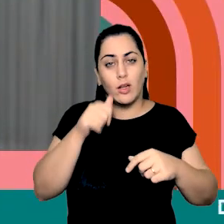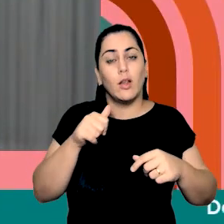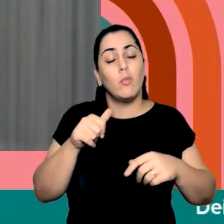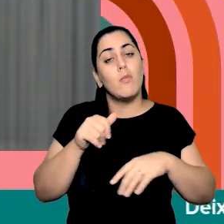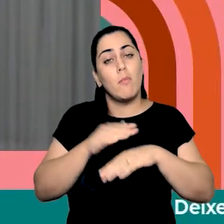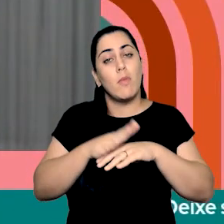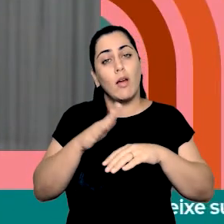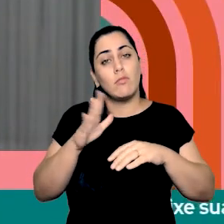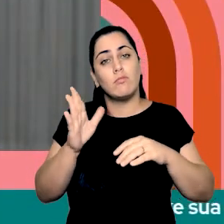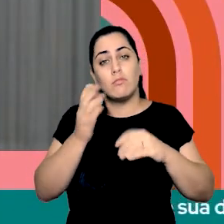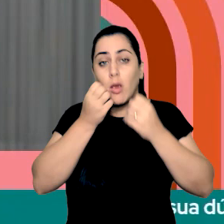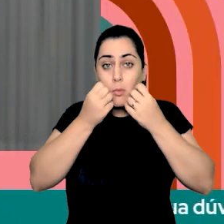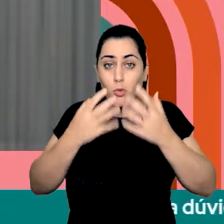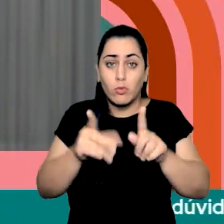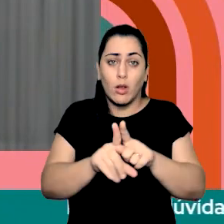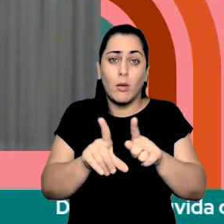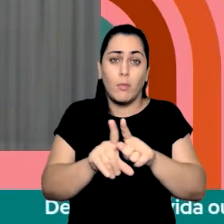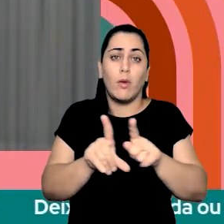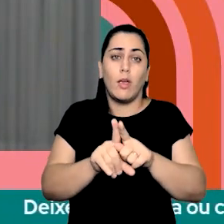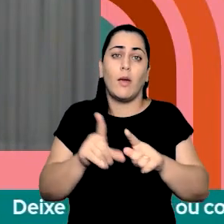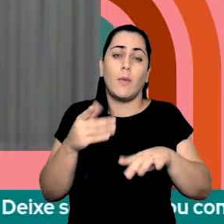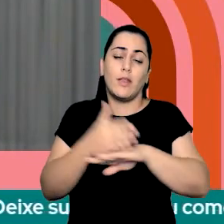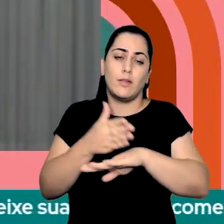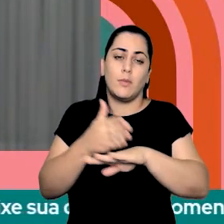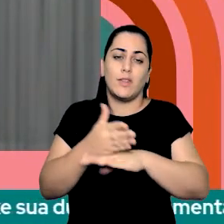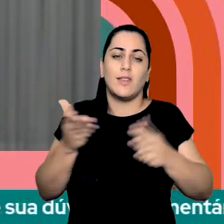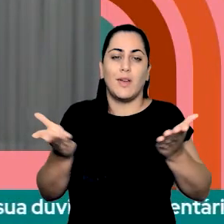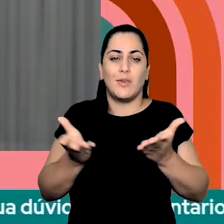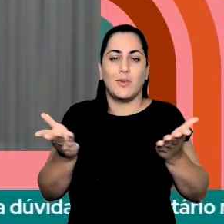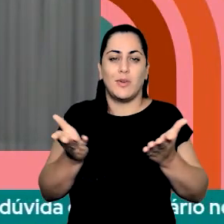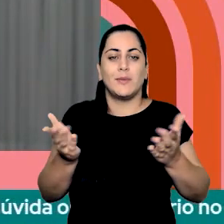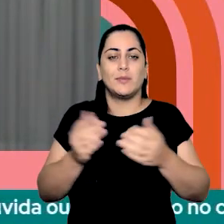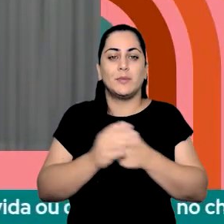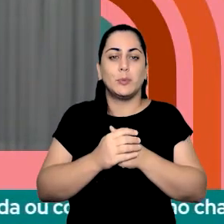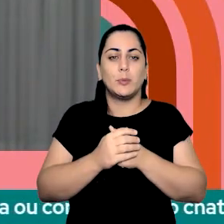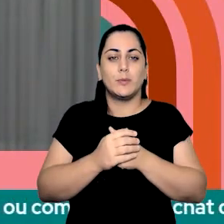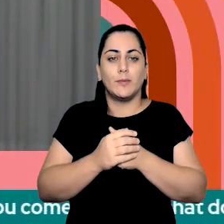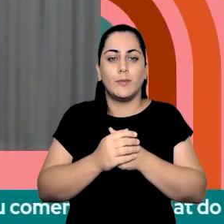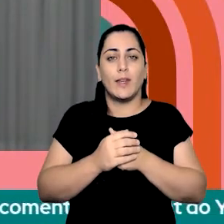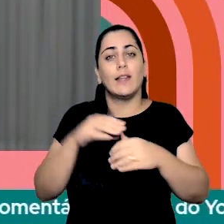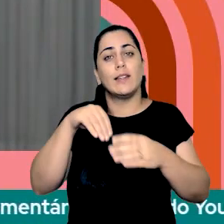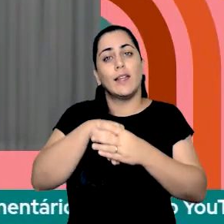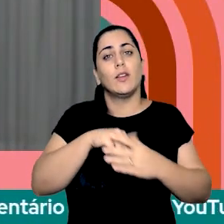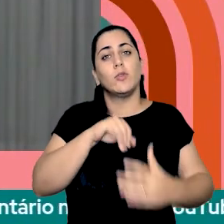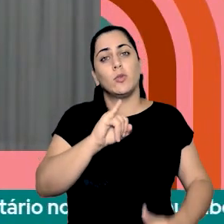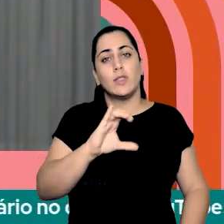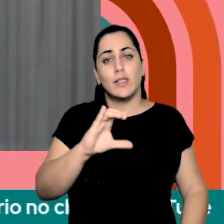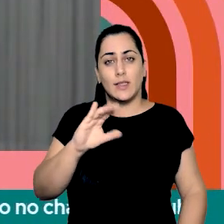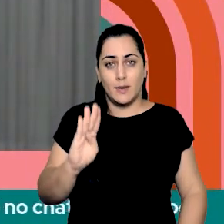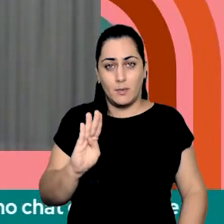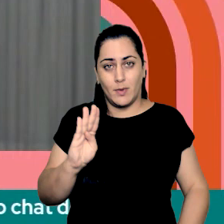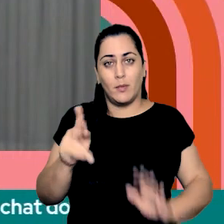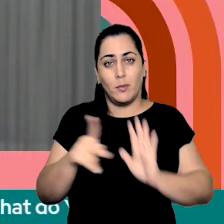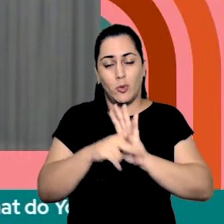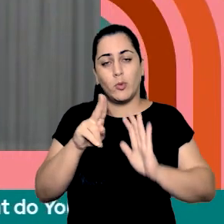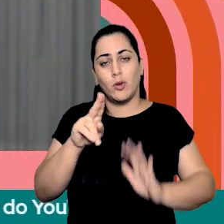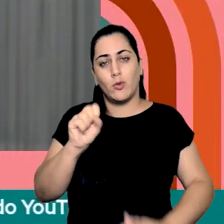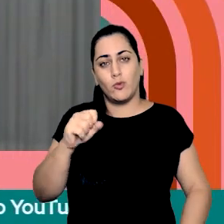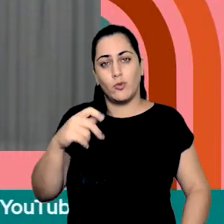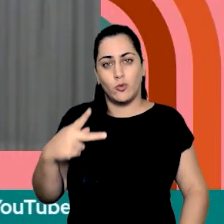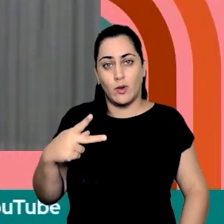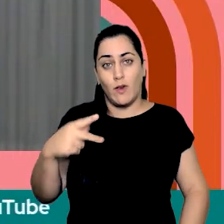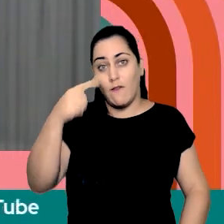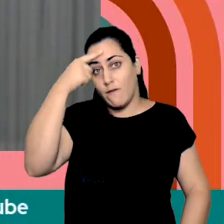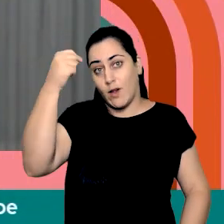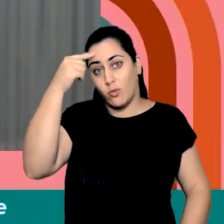participação, já que, tendo em vista que a gente está no Instituto de Ciências Biométricas da UZ, e não